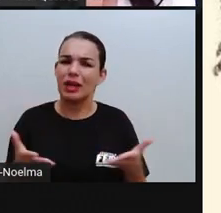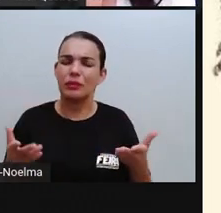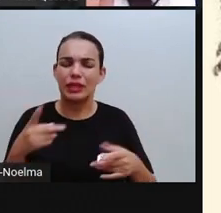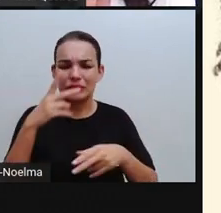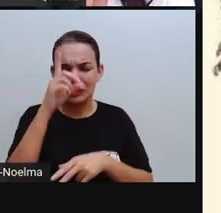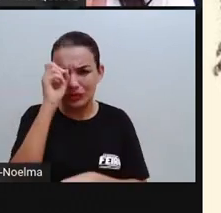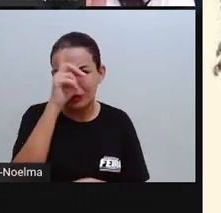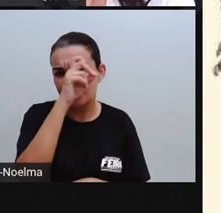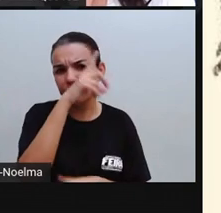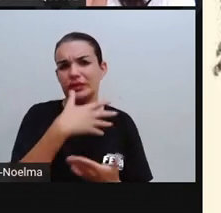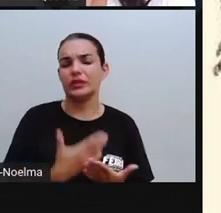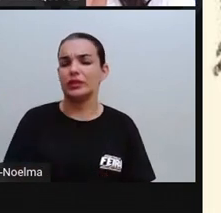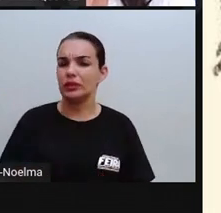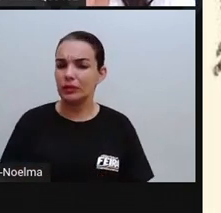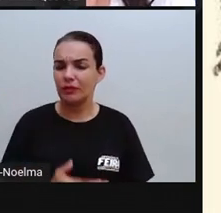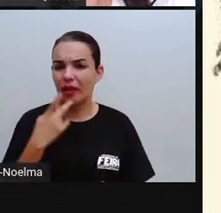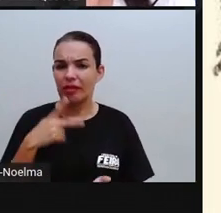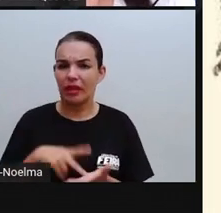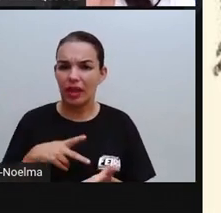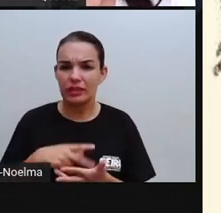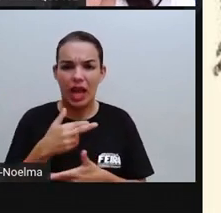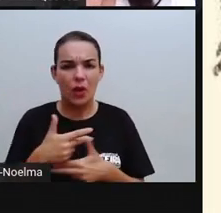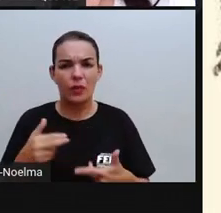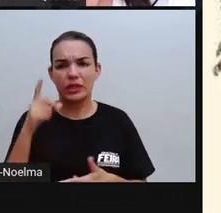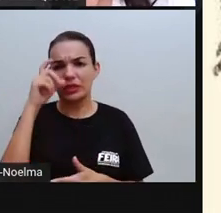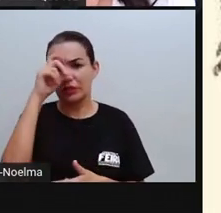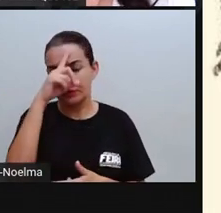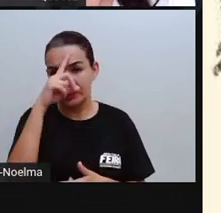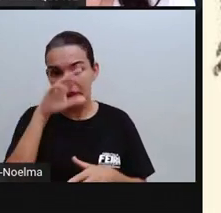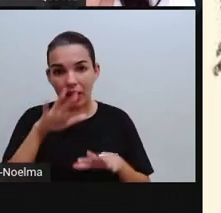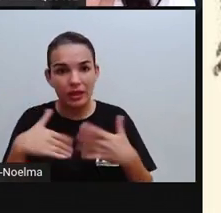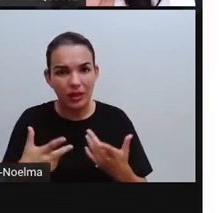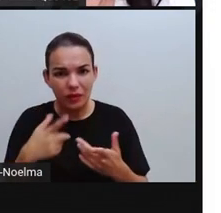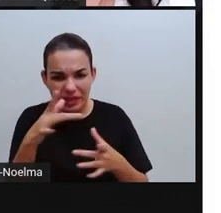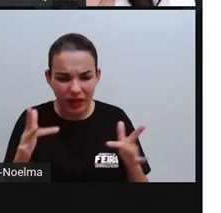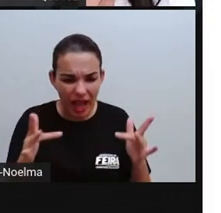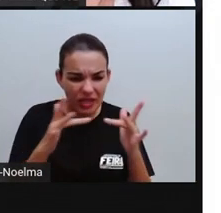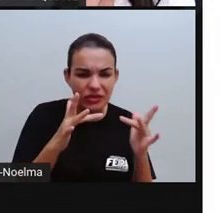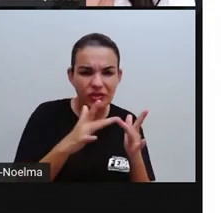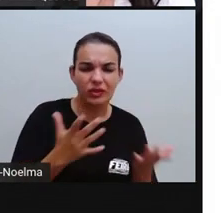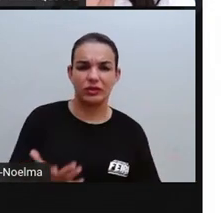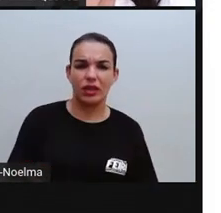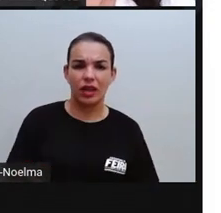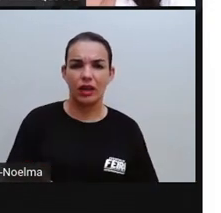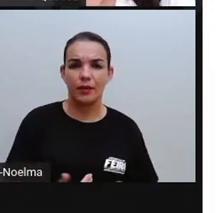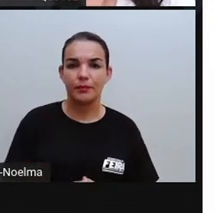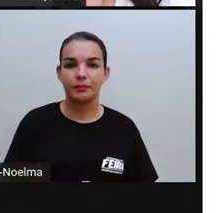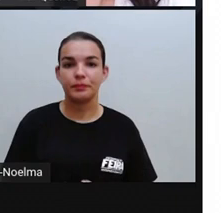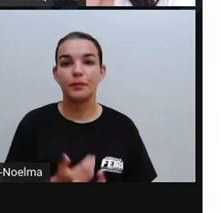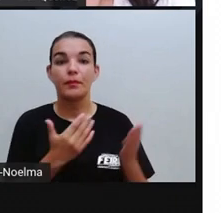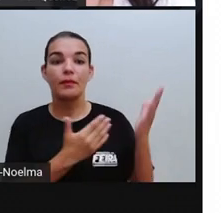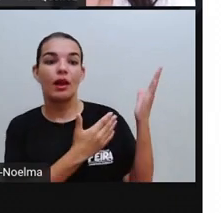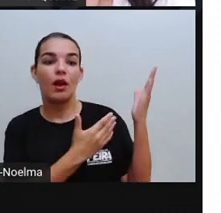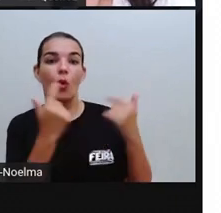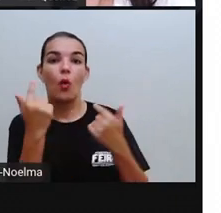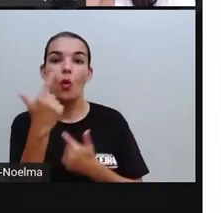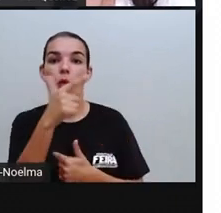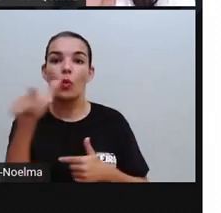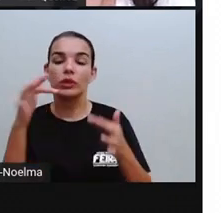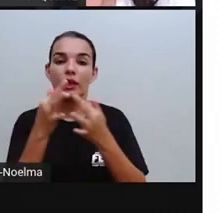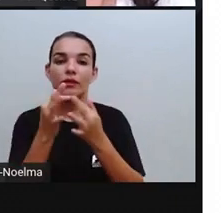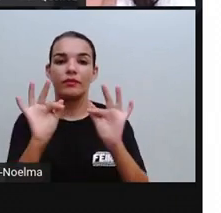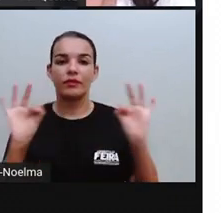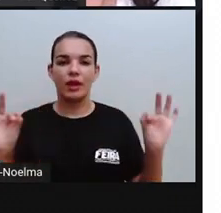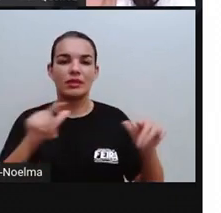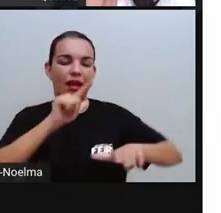expressão está associando a cor preta a algo ruim, né? Serviço de preto também